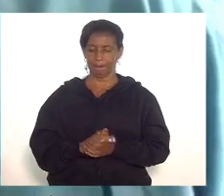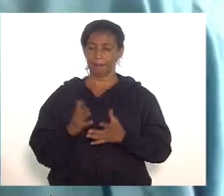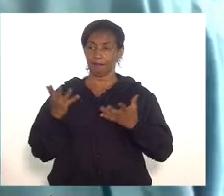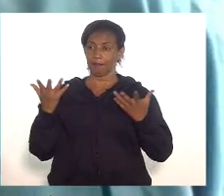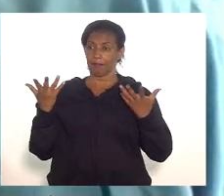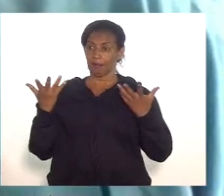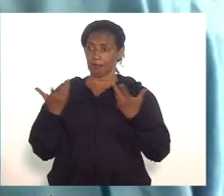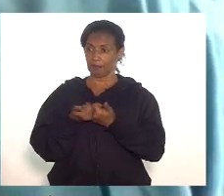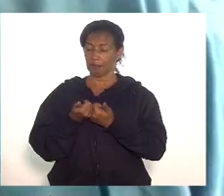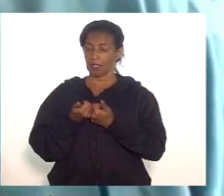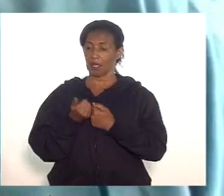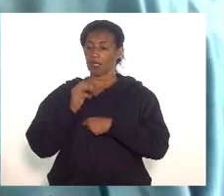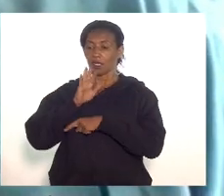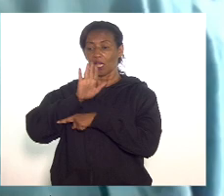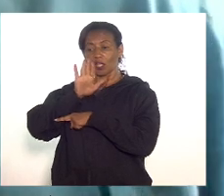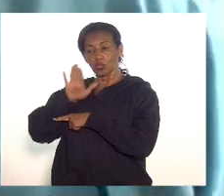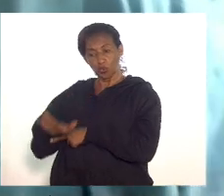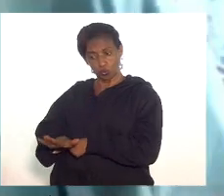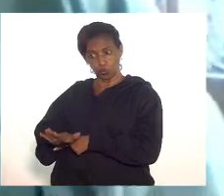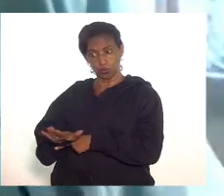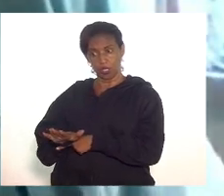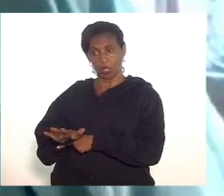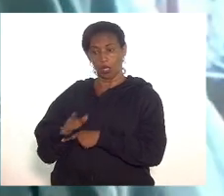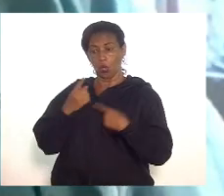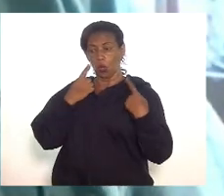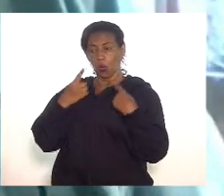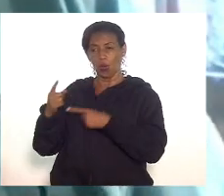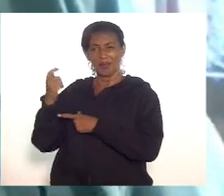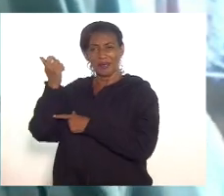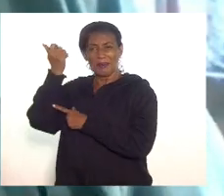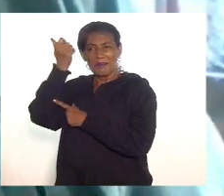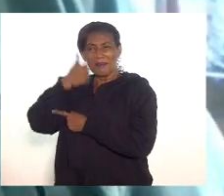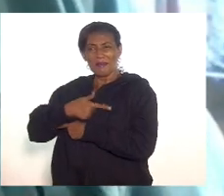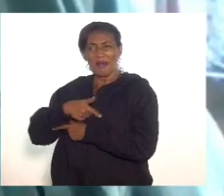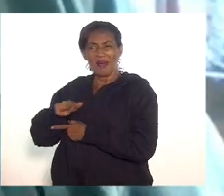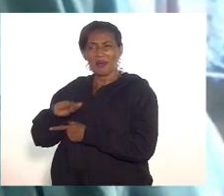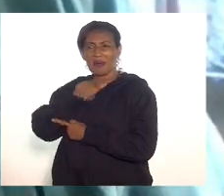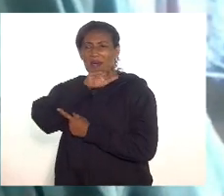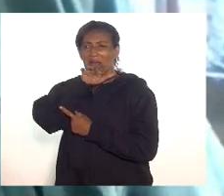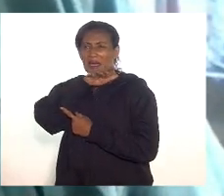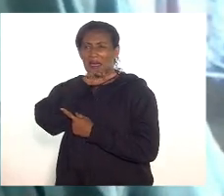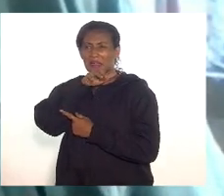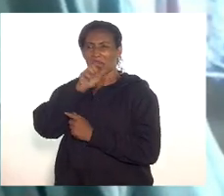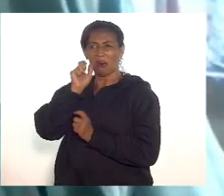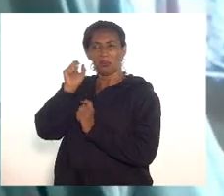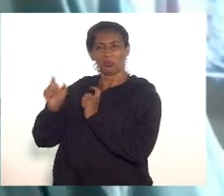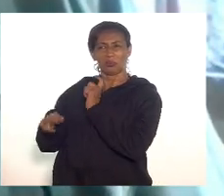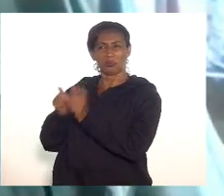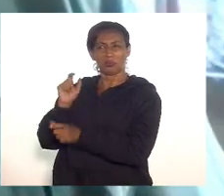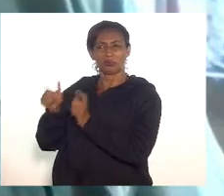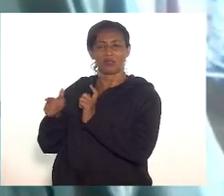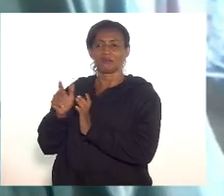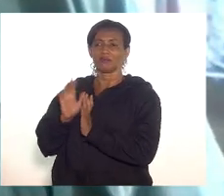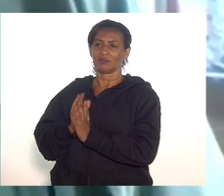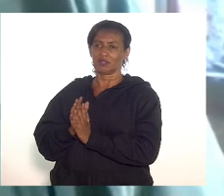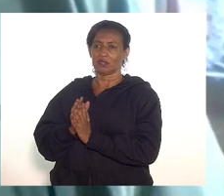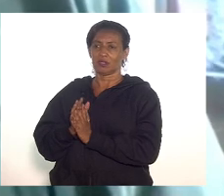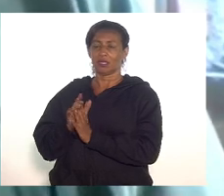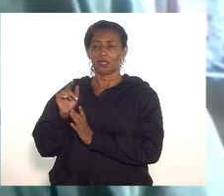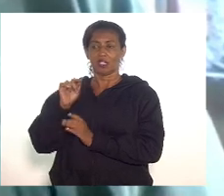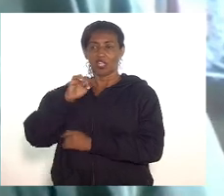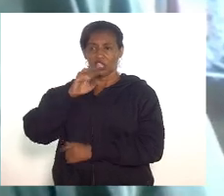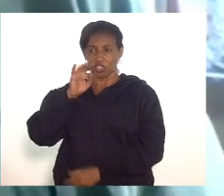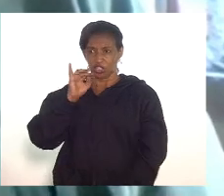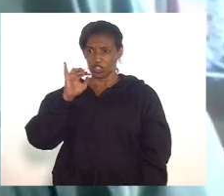defesa dos animais e contra a crueldade. A Tia Ju é nossa parceira na Comissão